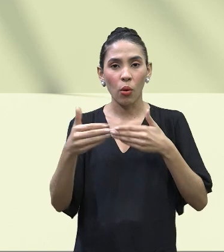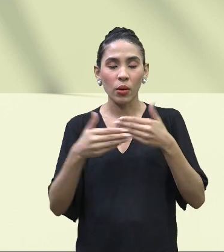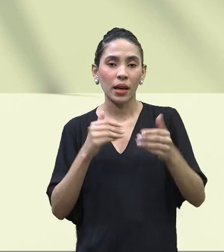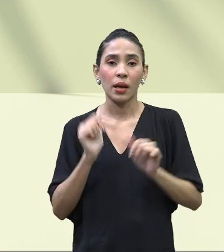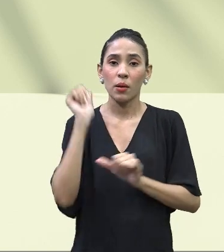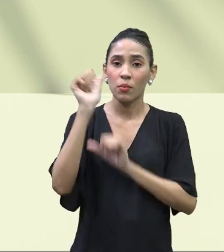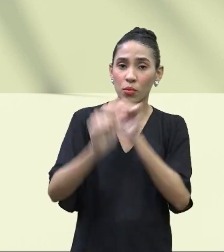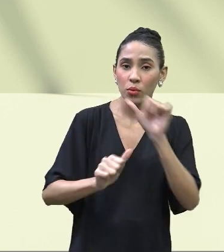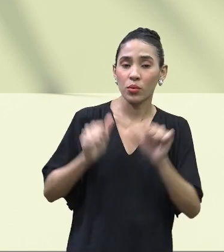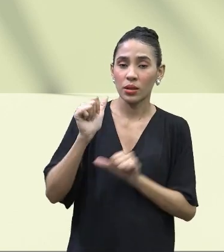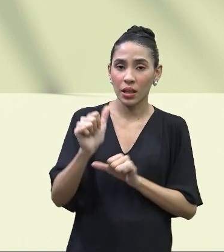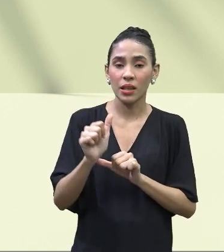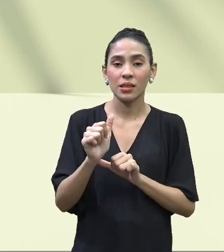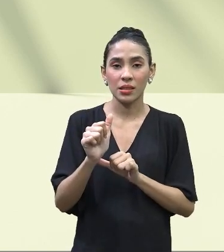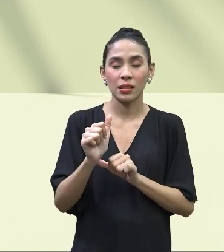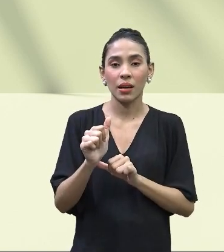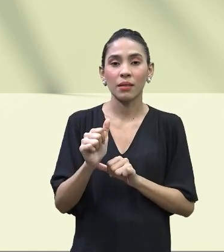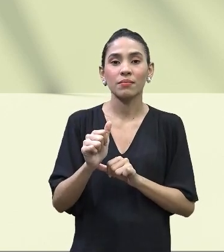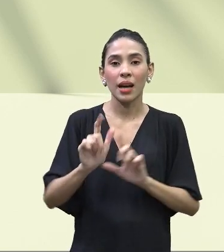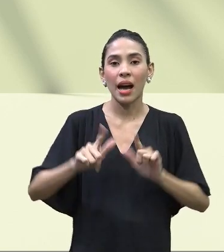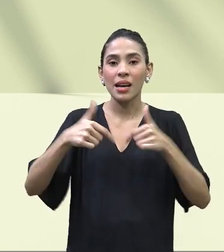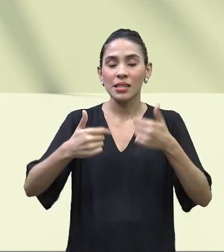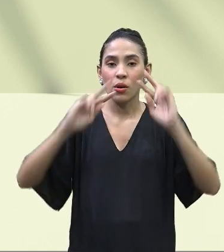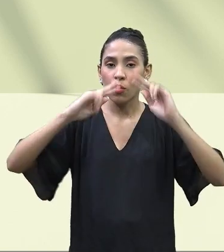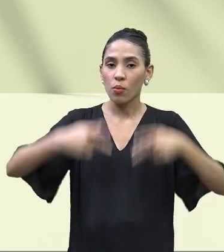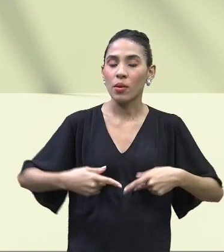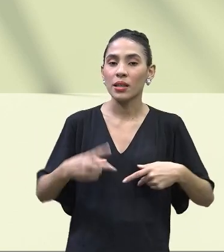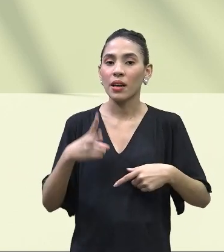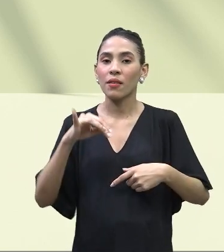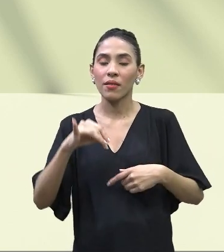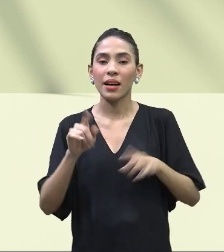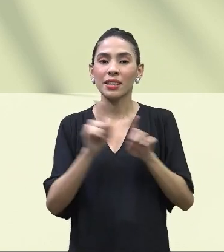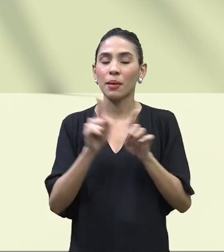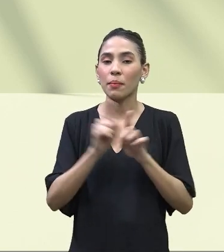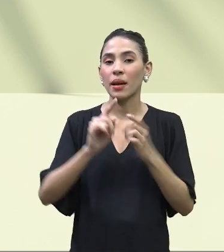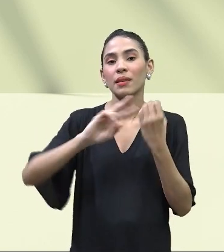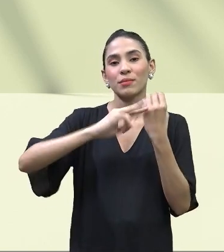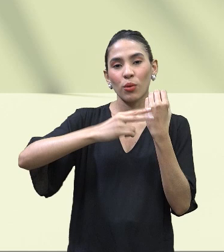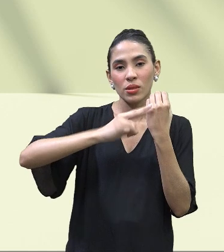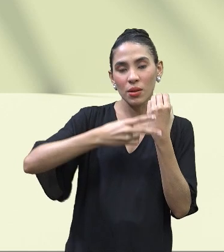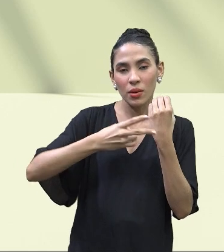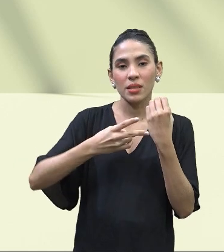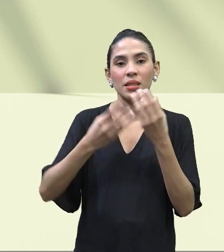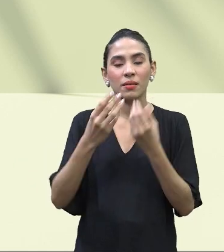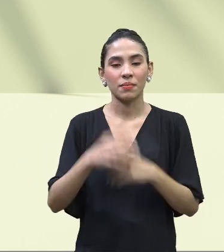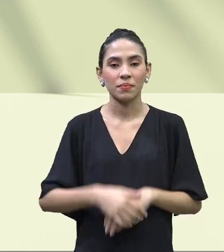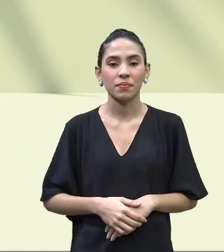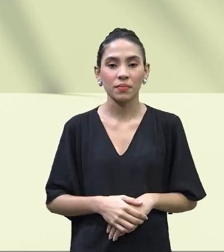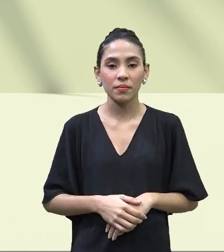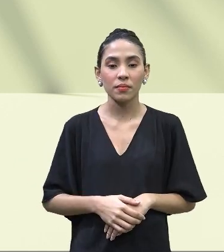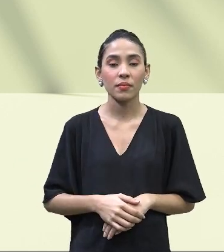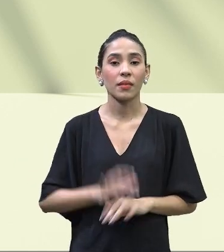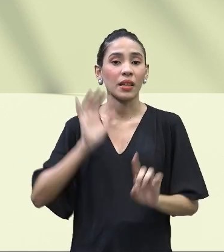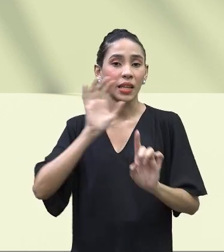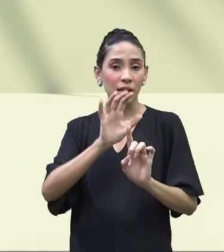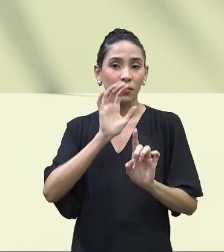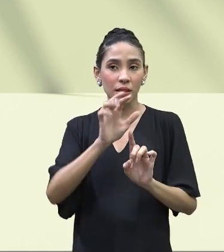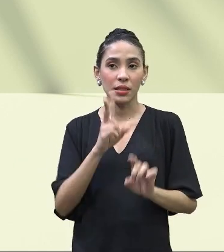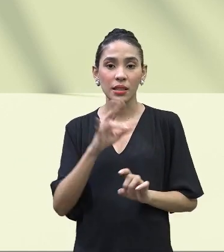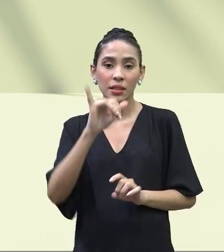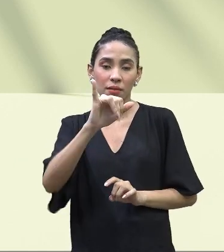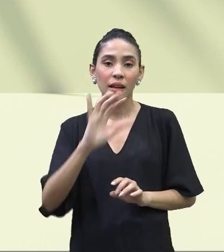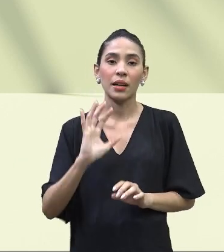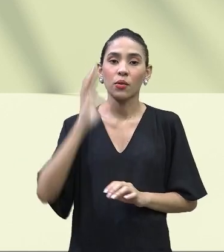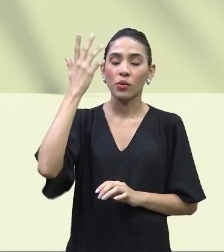o homem vá causar nesse ambiente, ele faz parte desses impactos ambientais, impactos que vão ocorrer